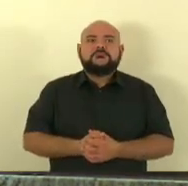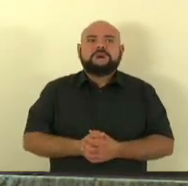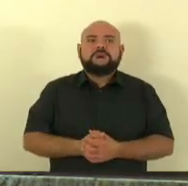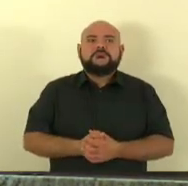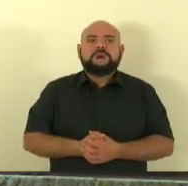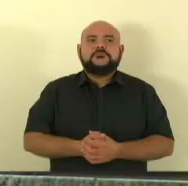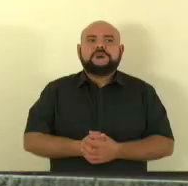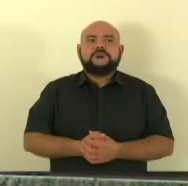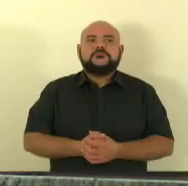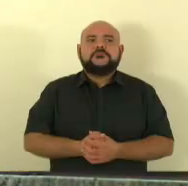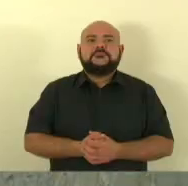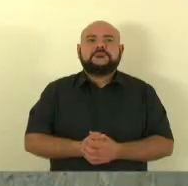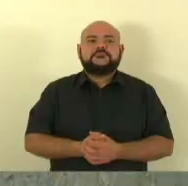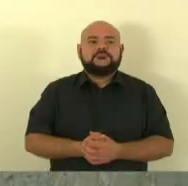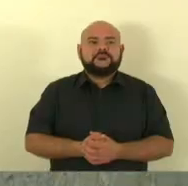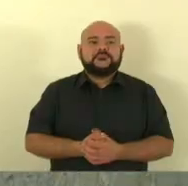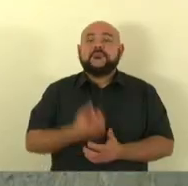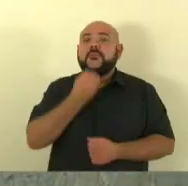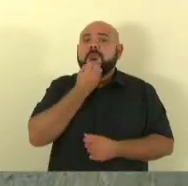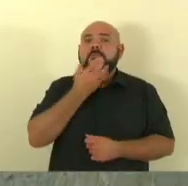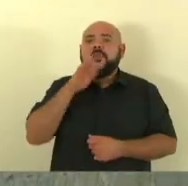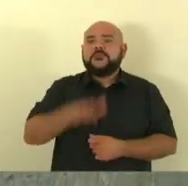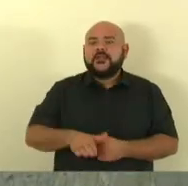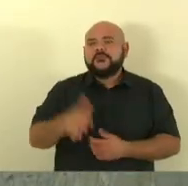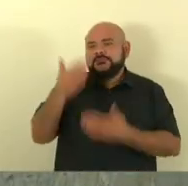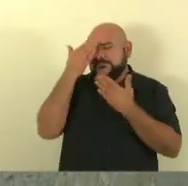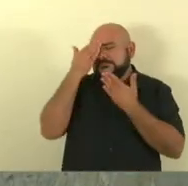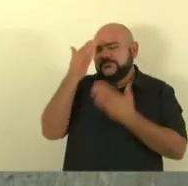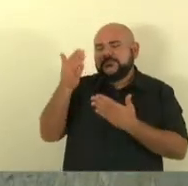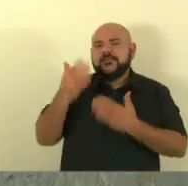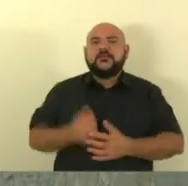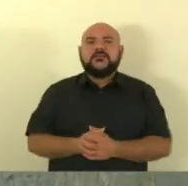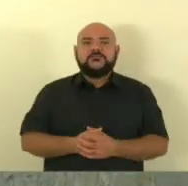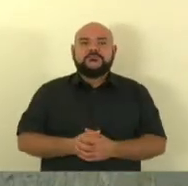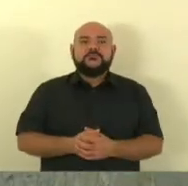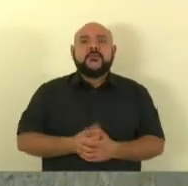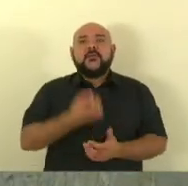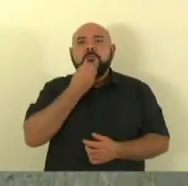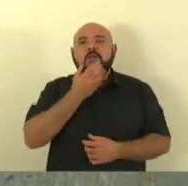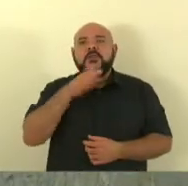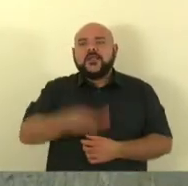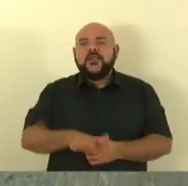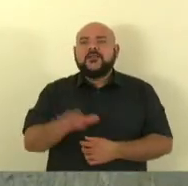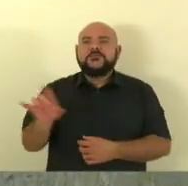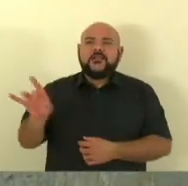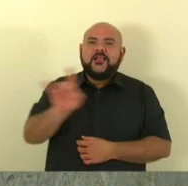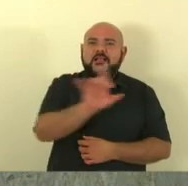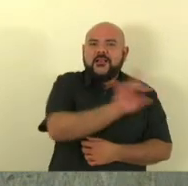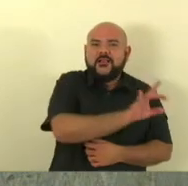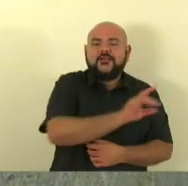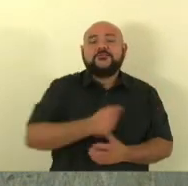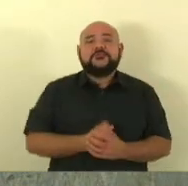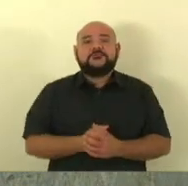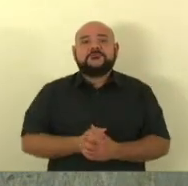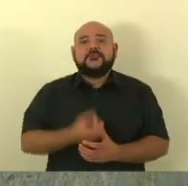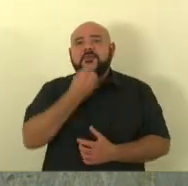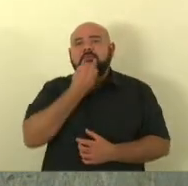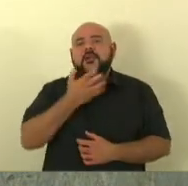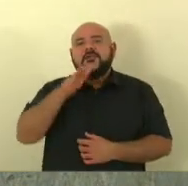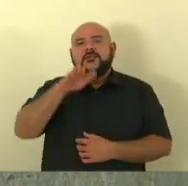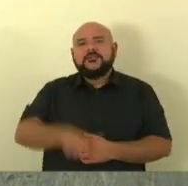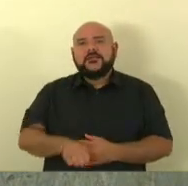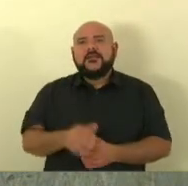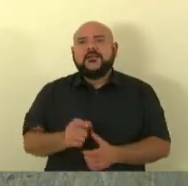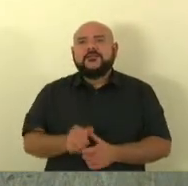Boa tarde obrigado presidente boa tarde aos colegas boa tarde a